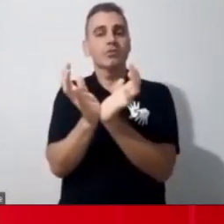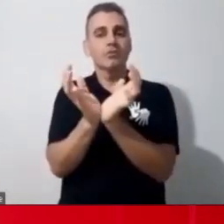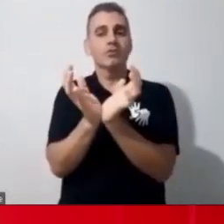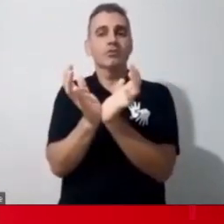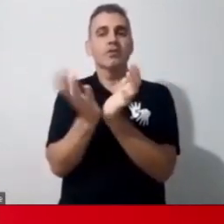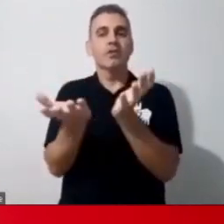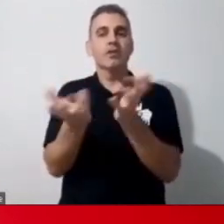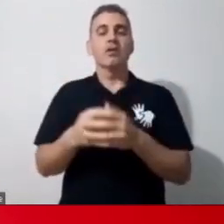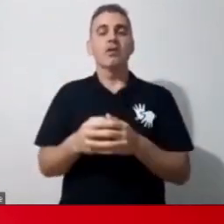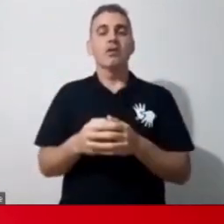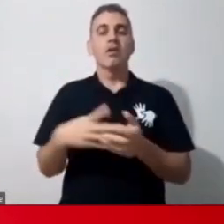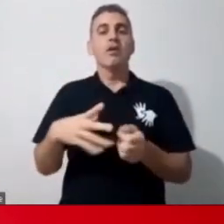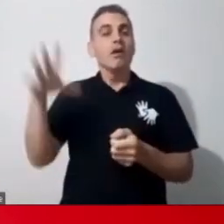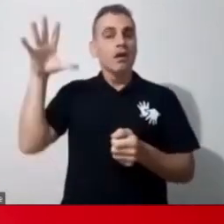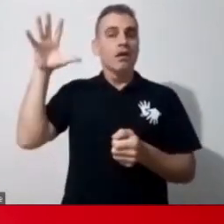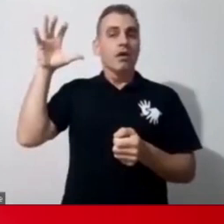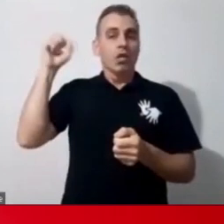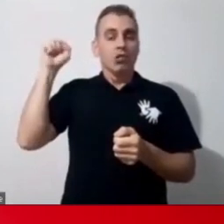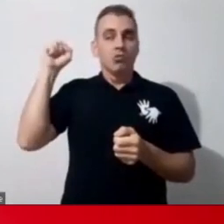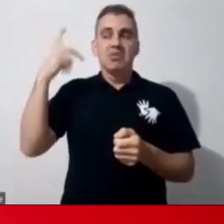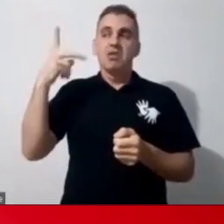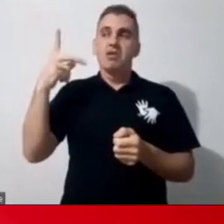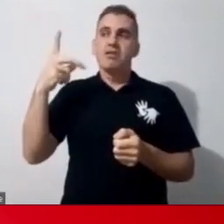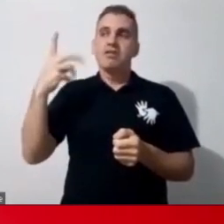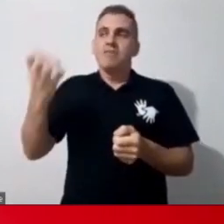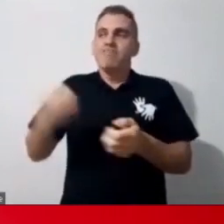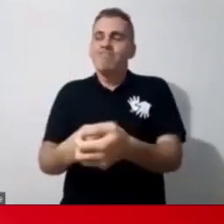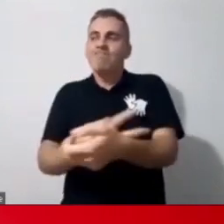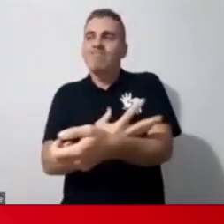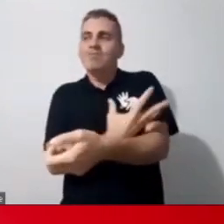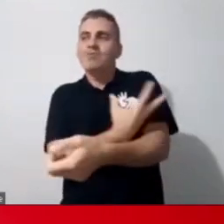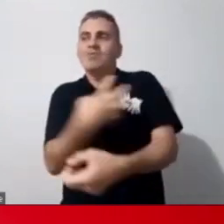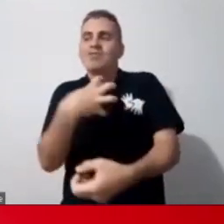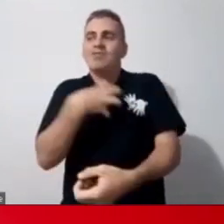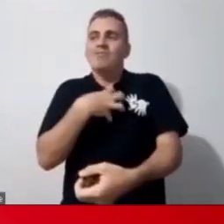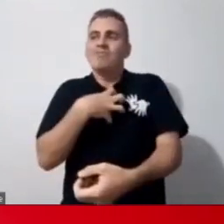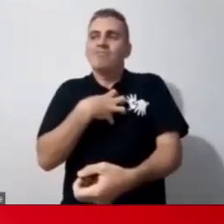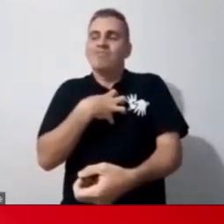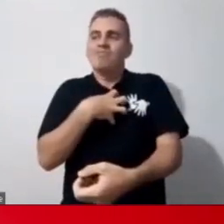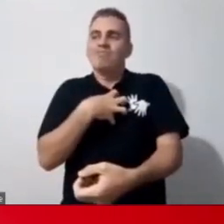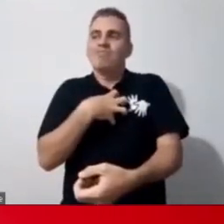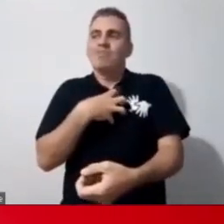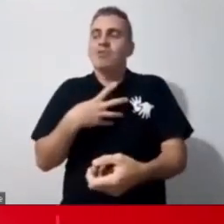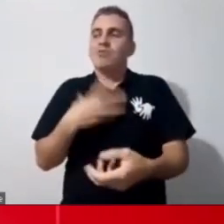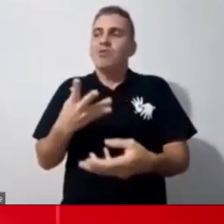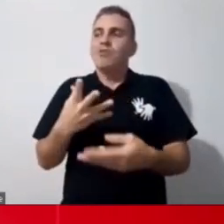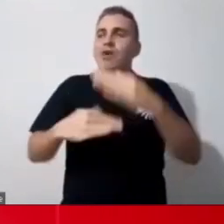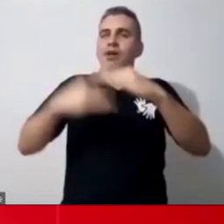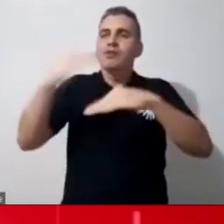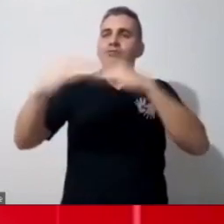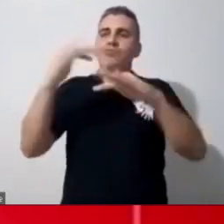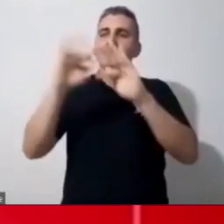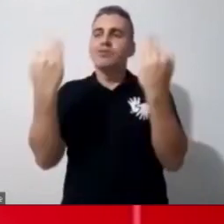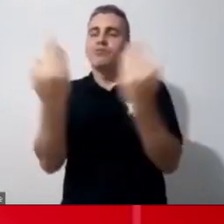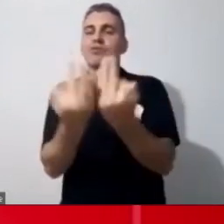A escuta da família, o emocional daquela família, eu entender qual é a estrutura que aquela família tem em